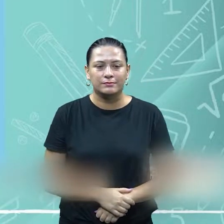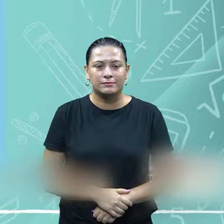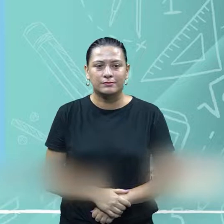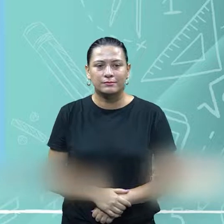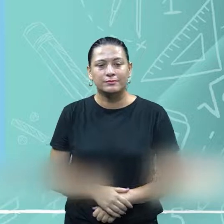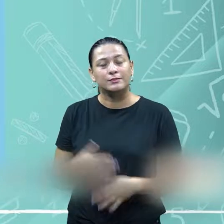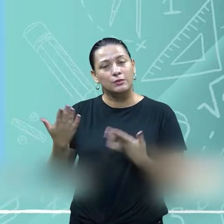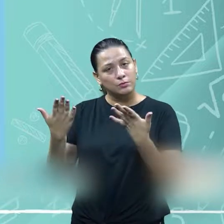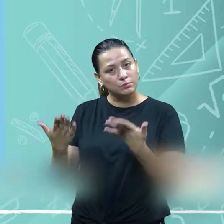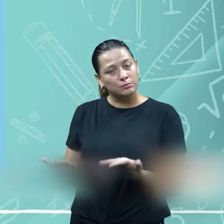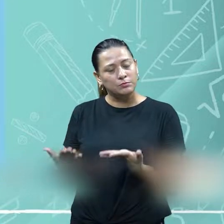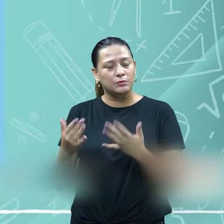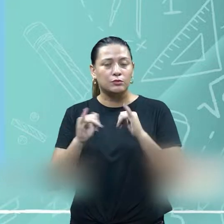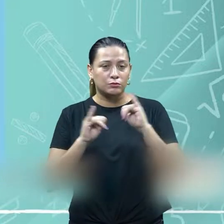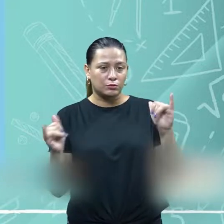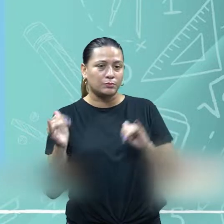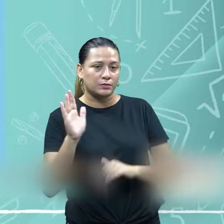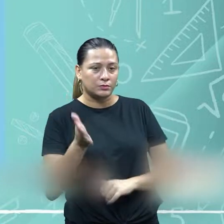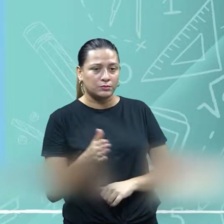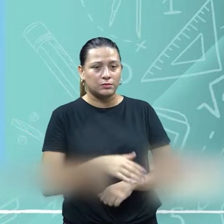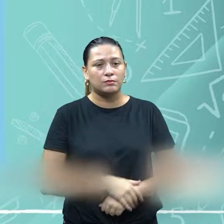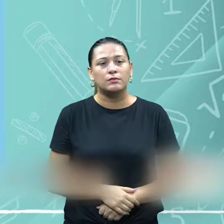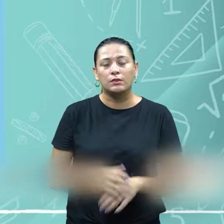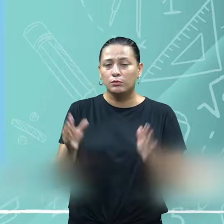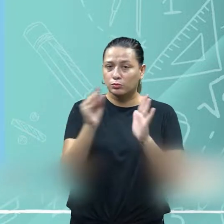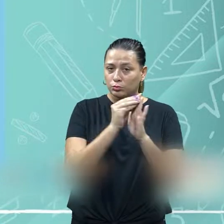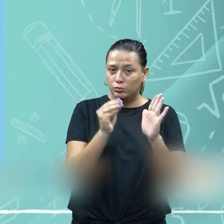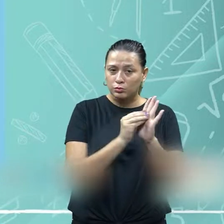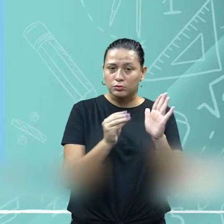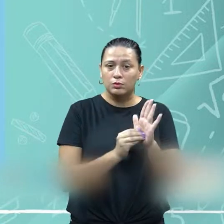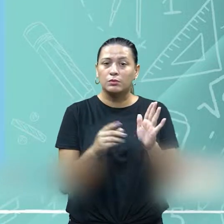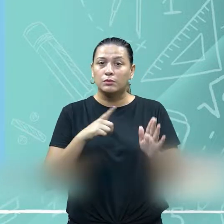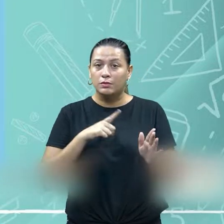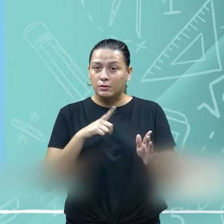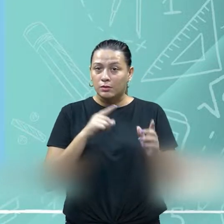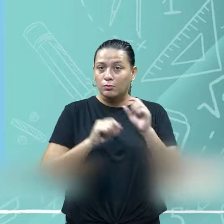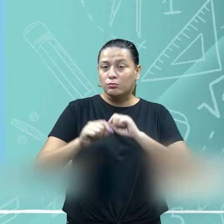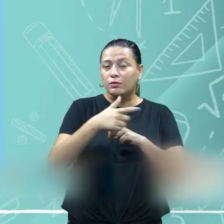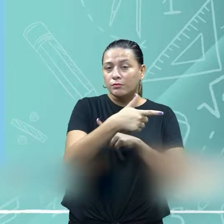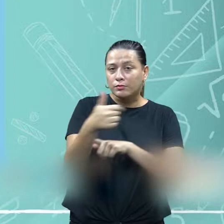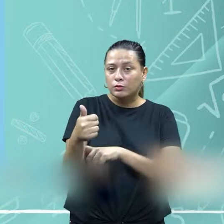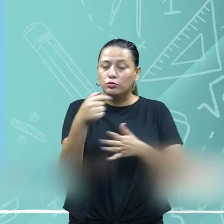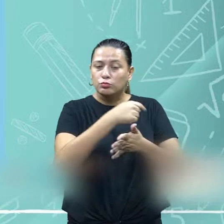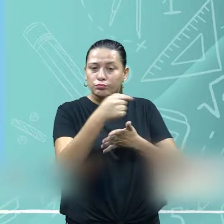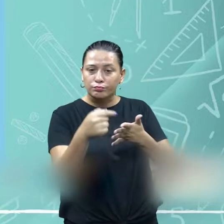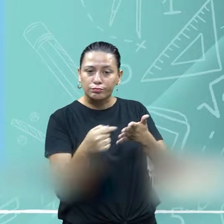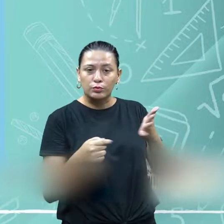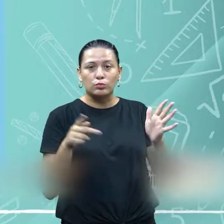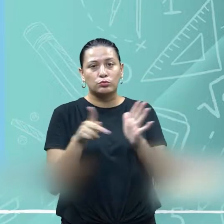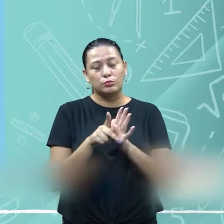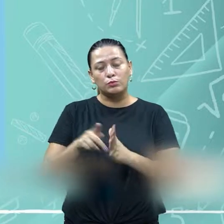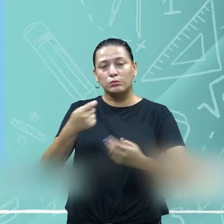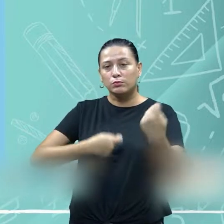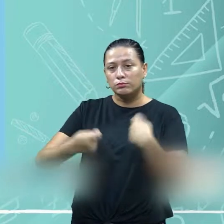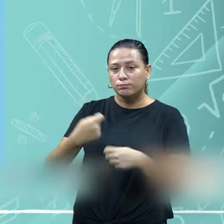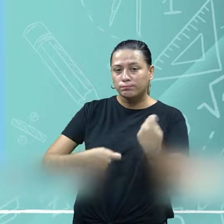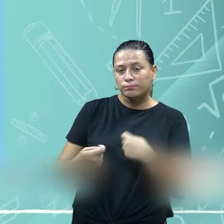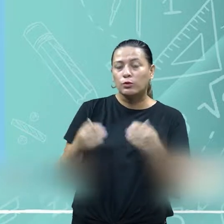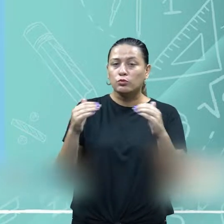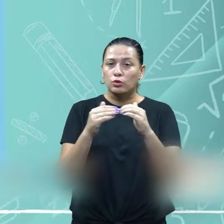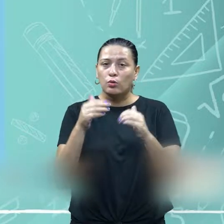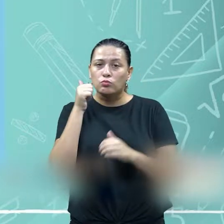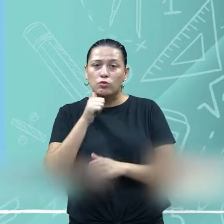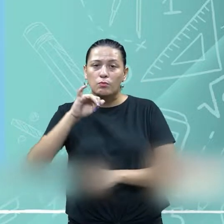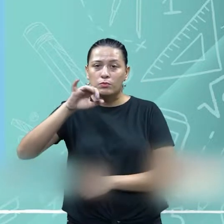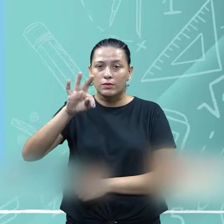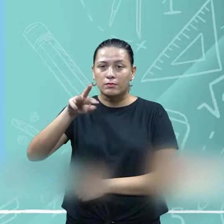como eu falei para vocês, né, que é a respeito do nosso conteúdo. Então, nós temos 21 pontos, né, que faz parte da negociação segundo a Taja e